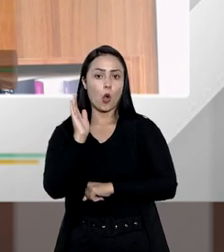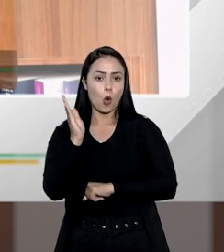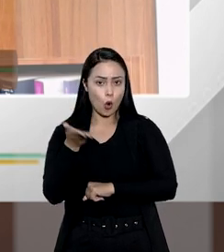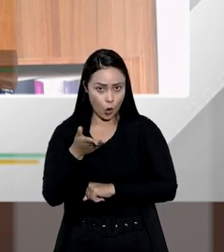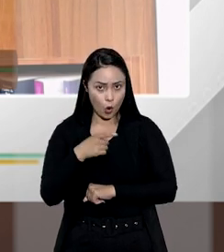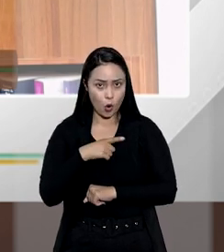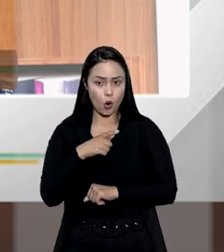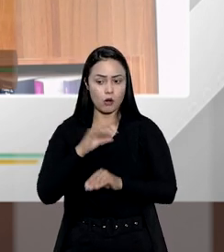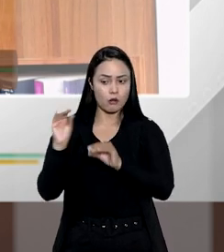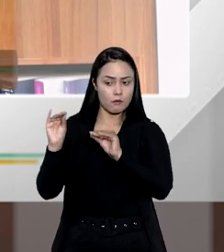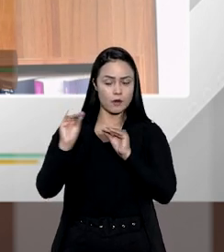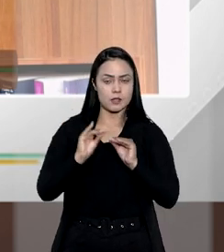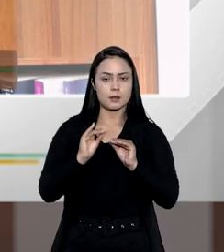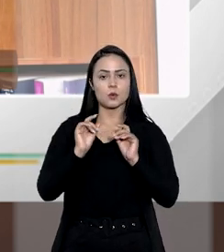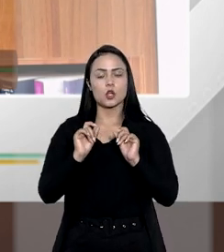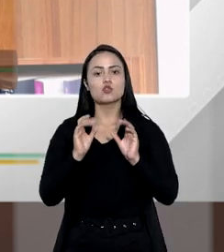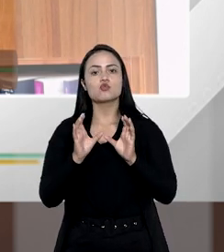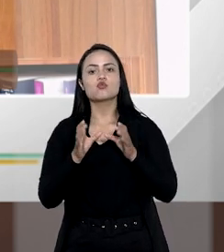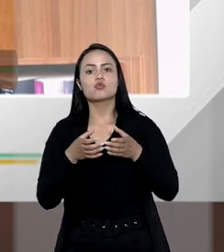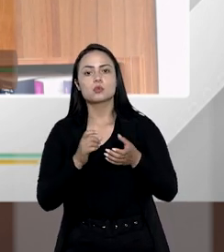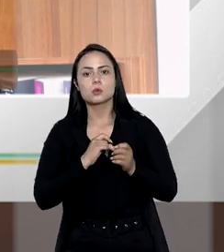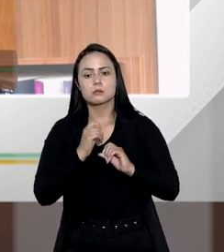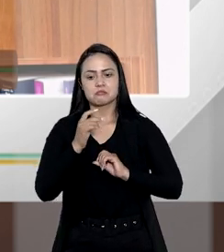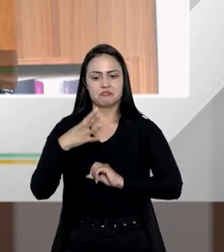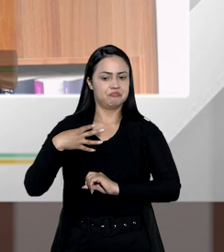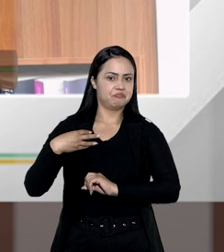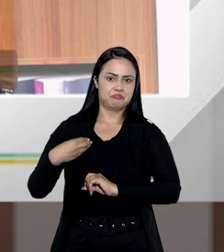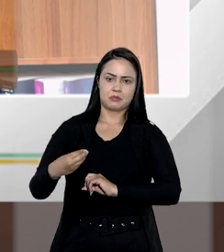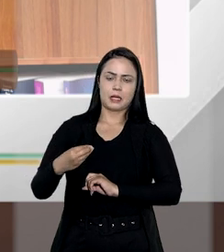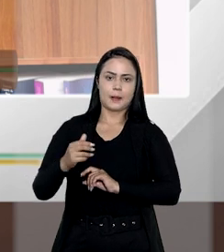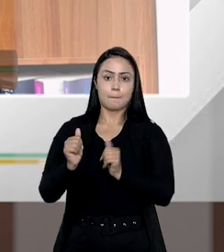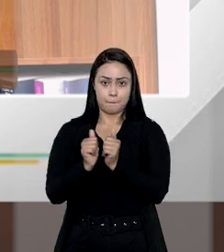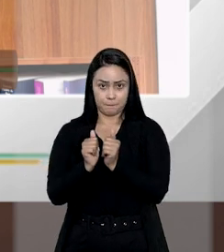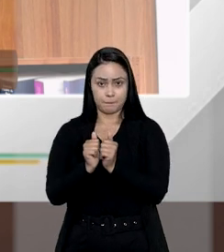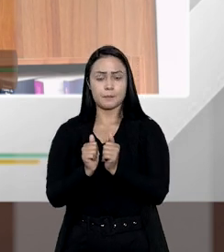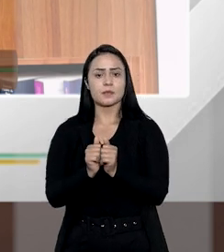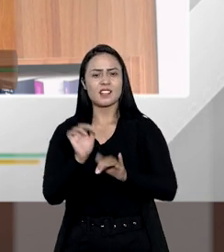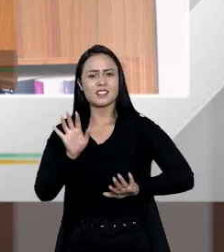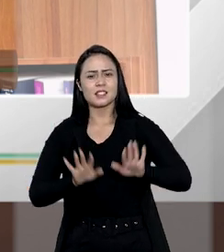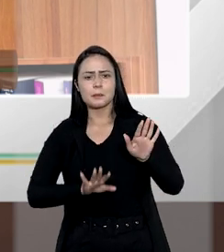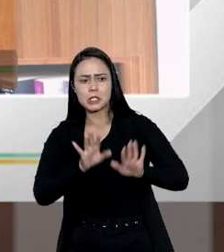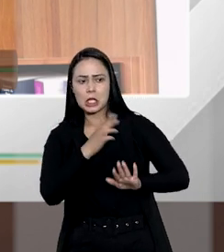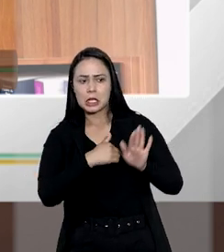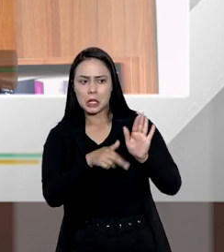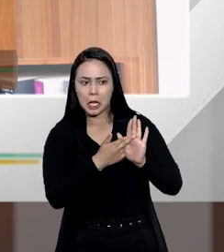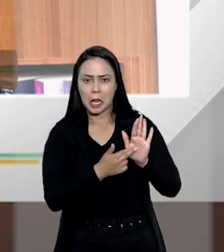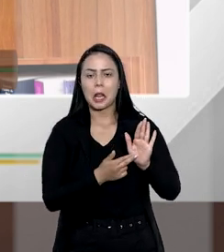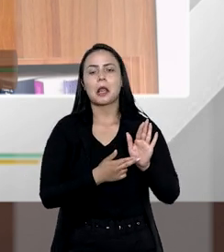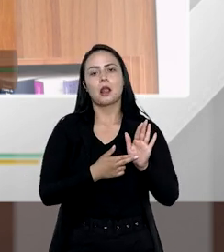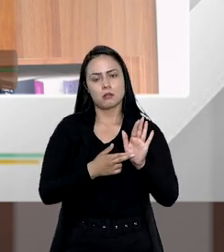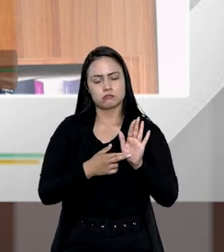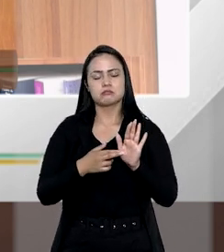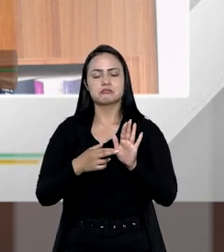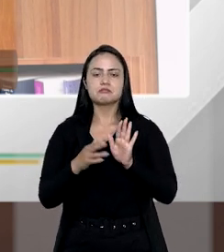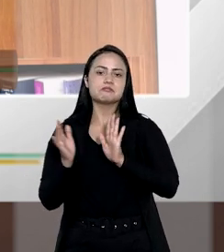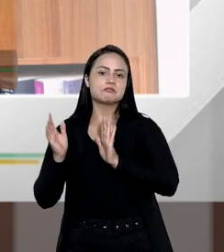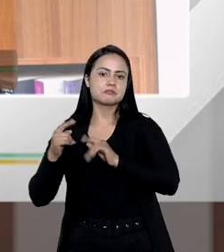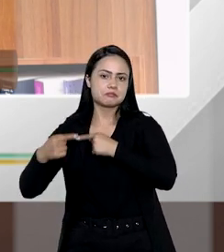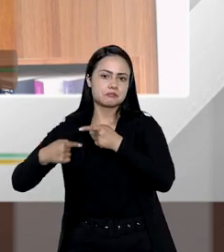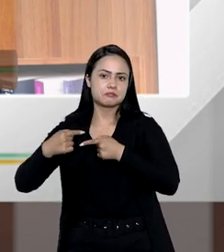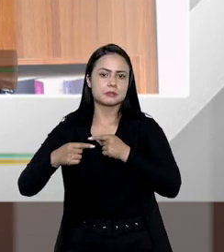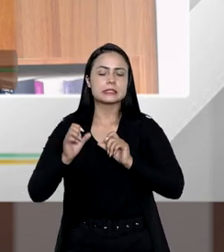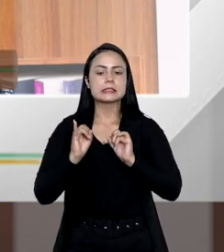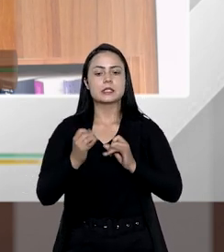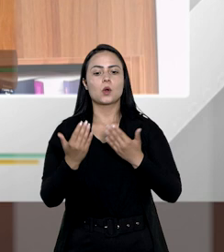vai receber, receber junto com os descendentes, a herança, a depender do regime de bens. Se concorrer, por exemplo,